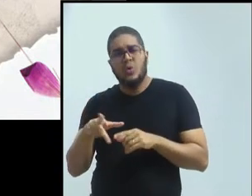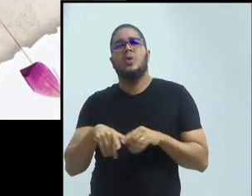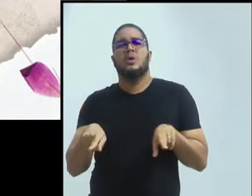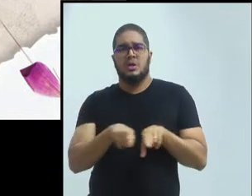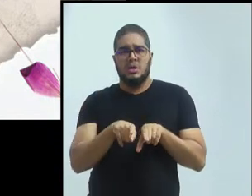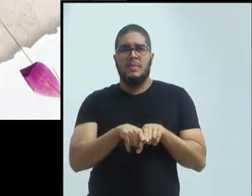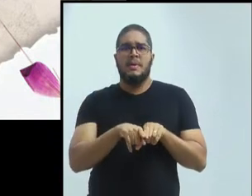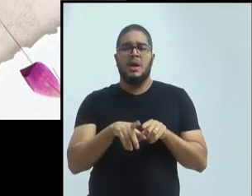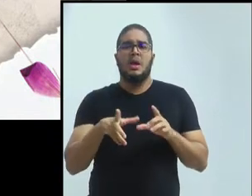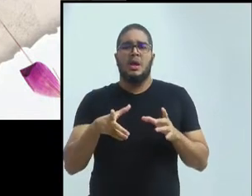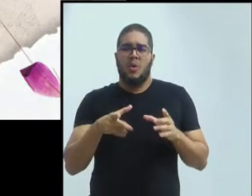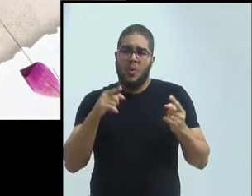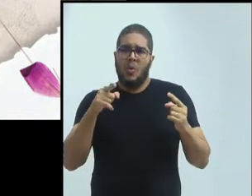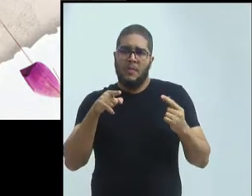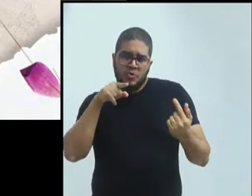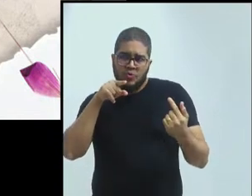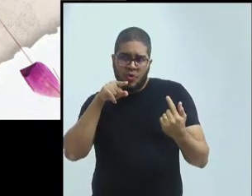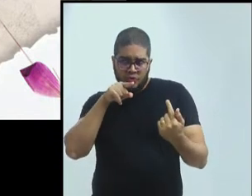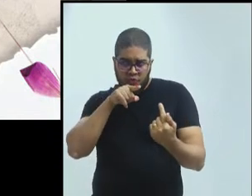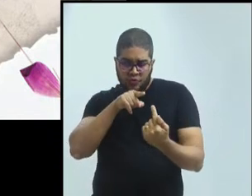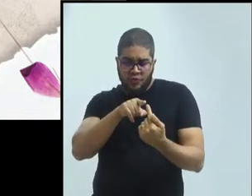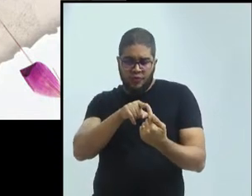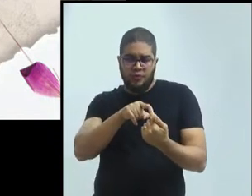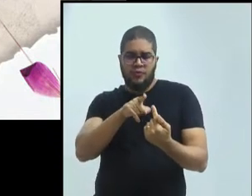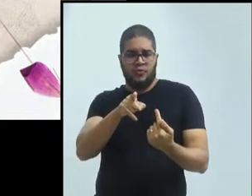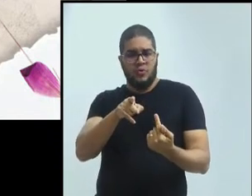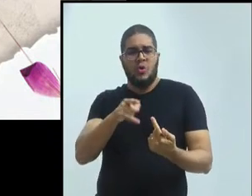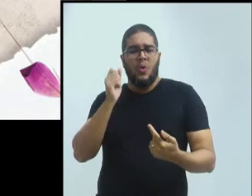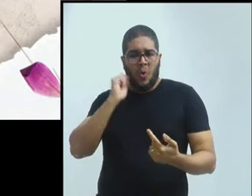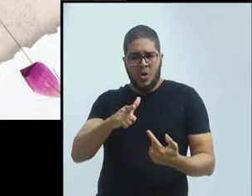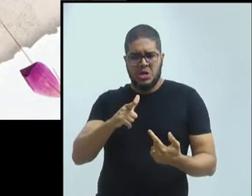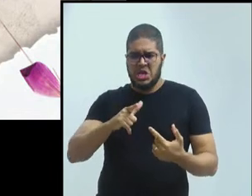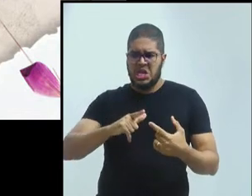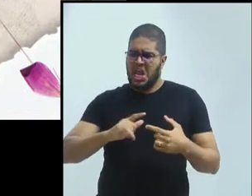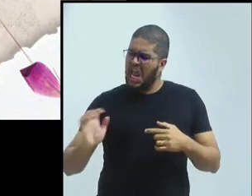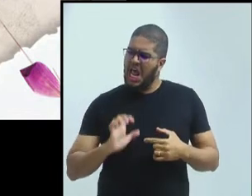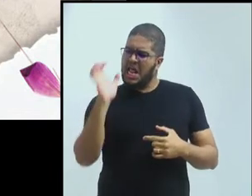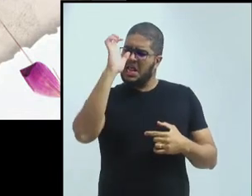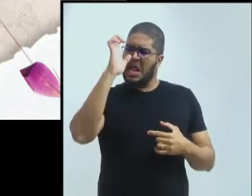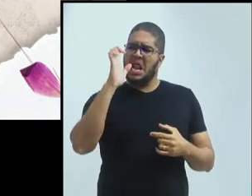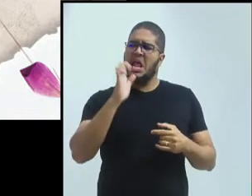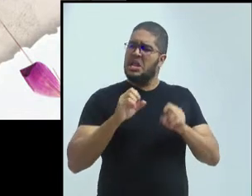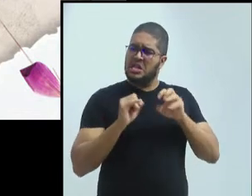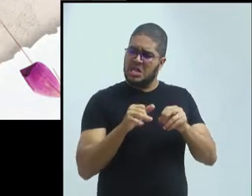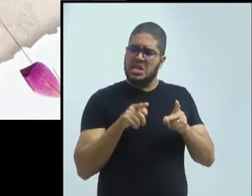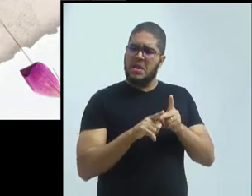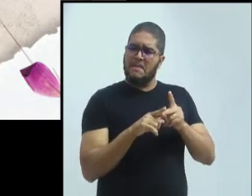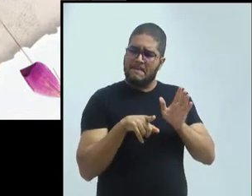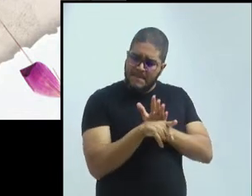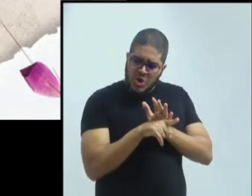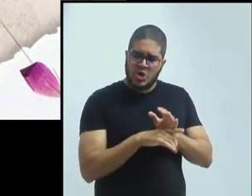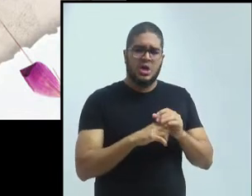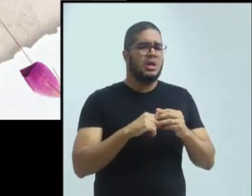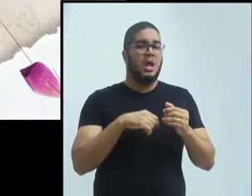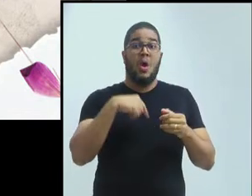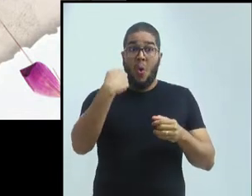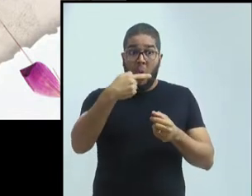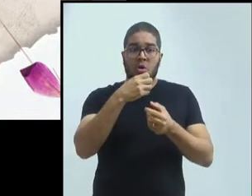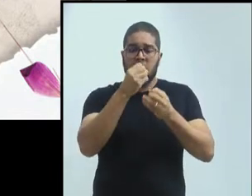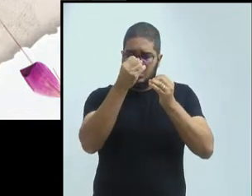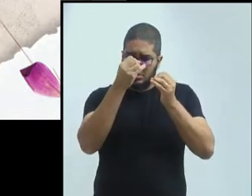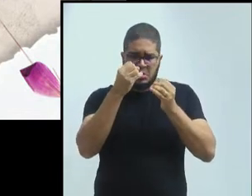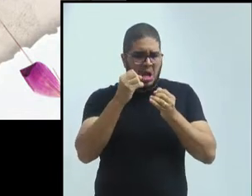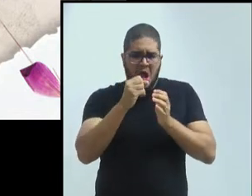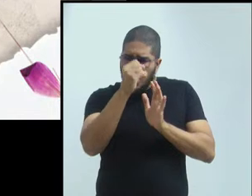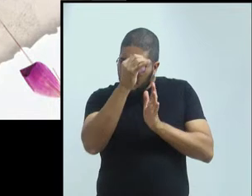de buscar excelência na docência, na pesquisa e em outras atividades, que são parte da função das universidades.